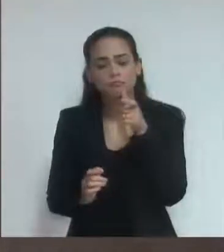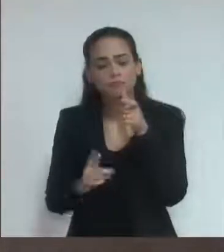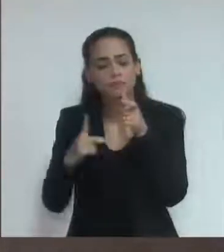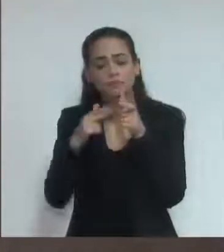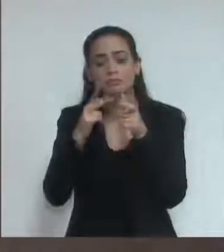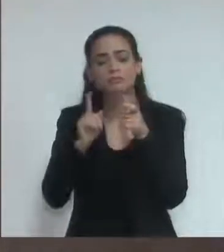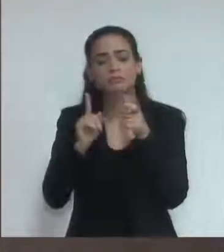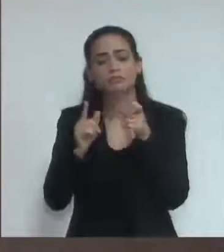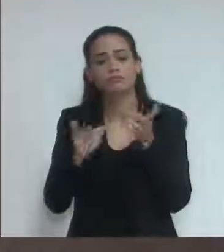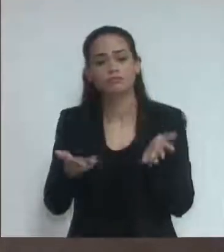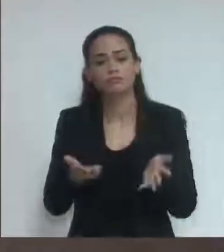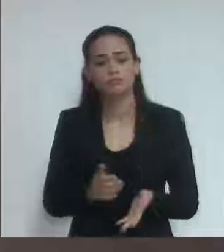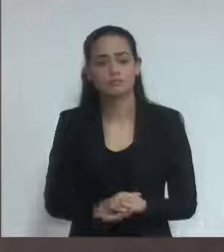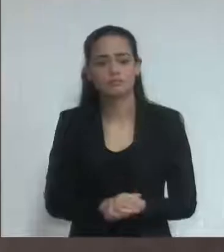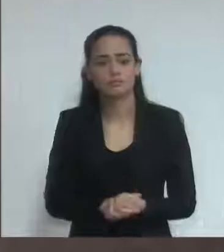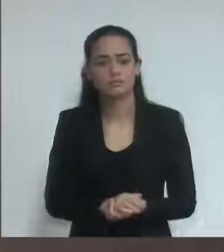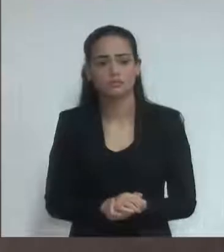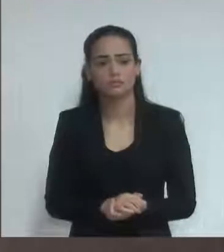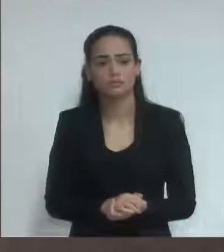Então eu acredito que